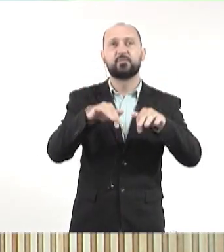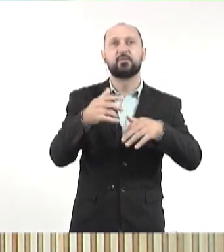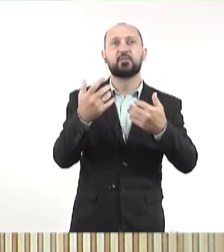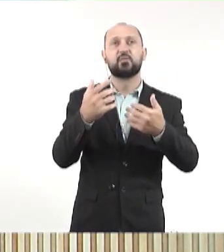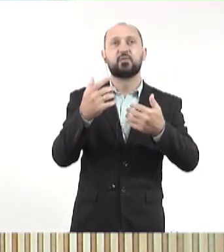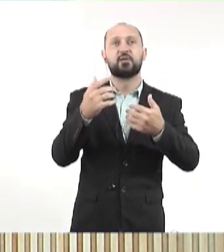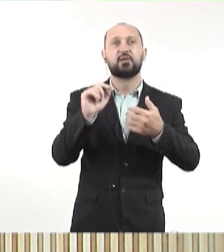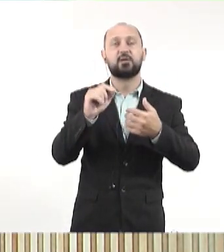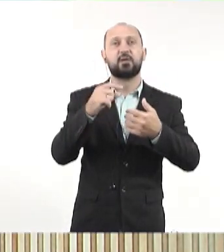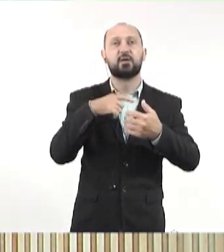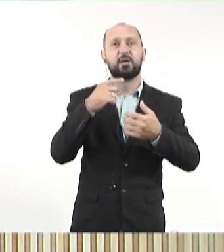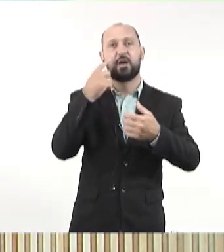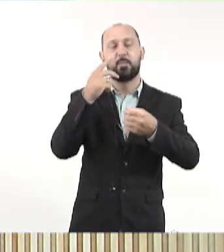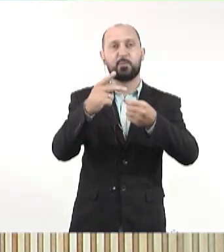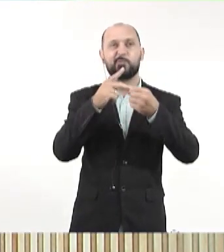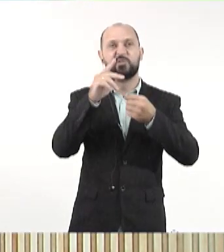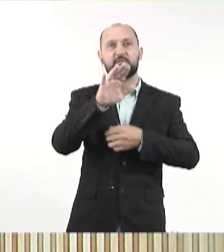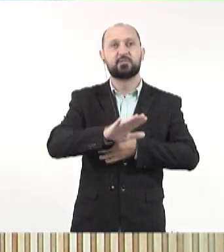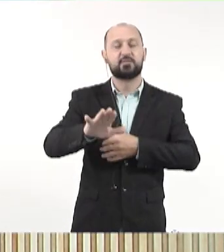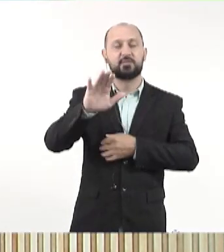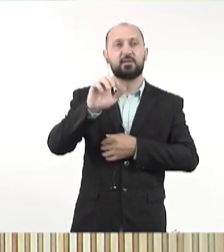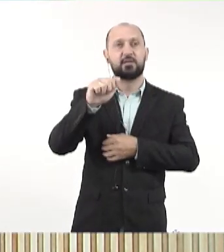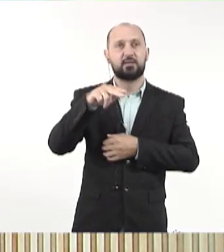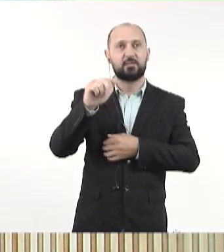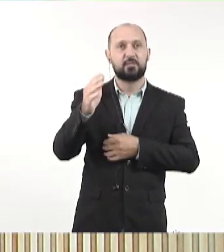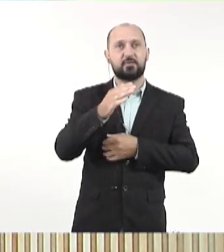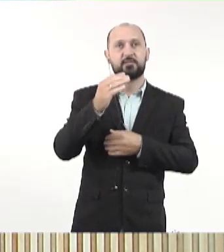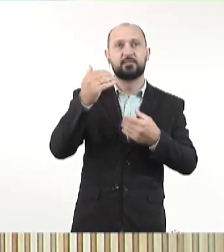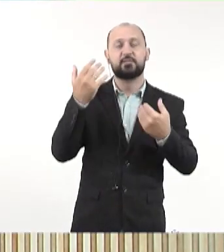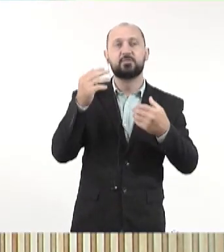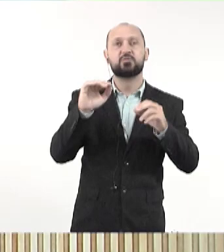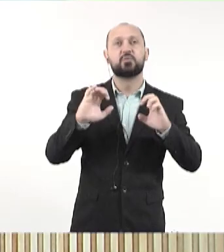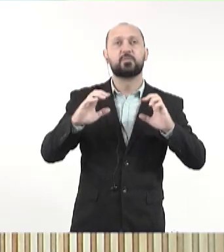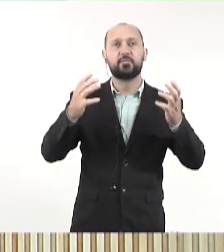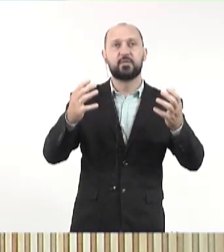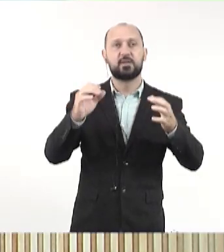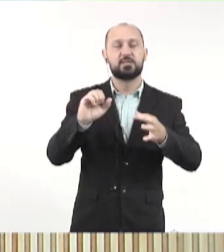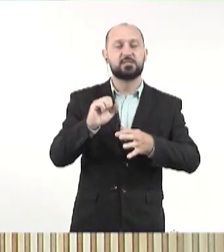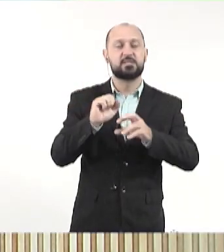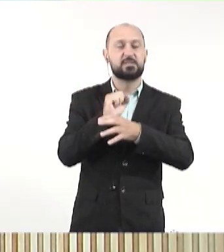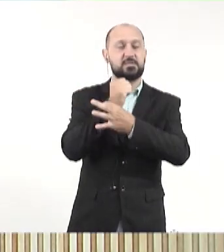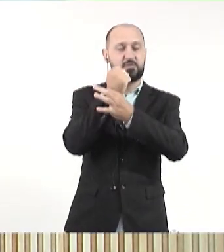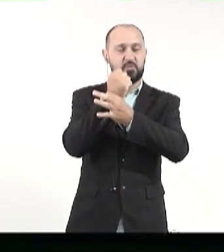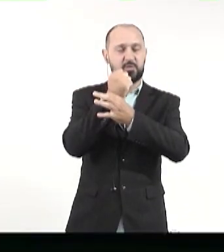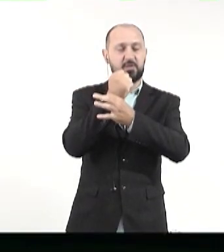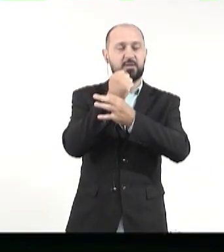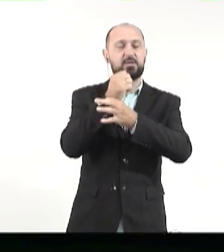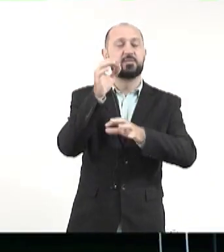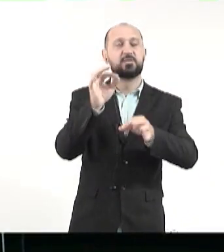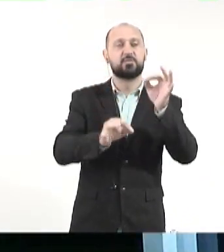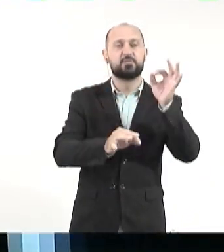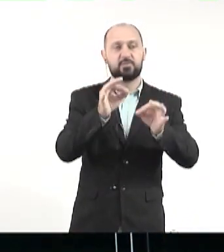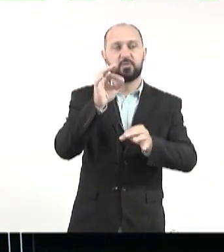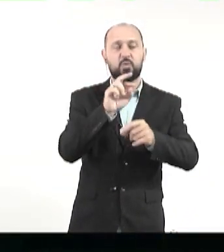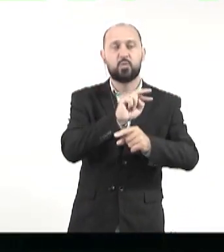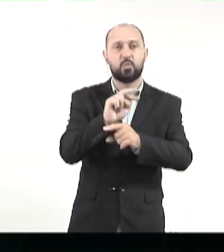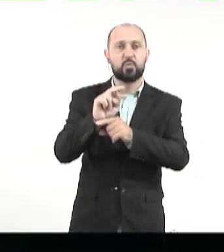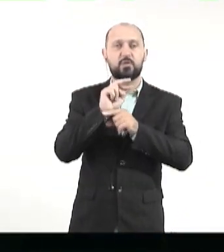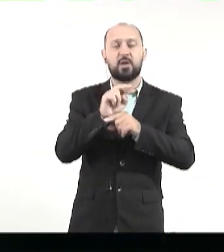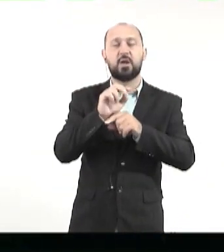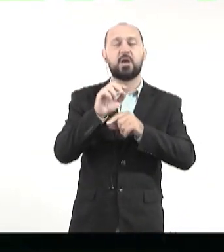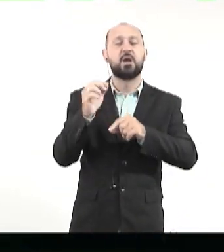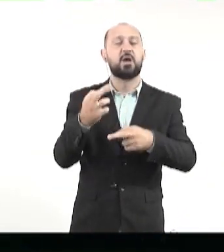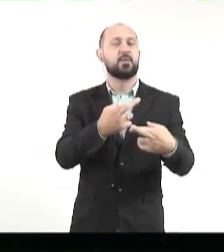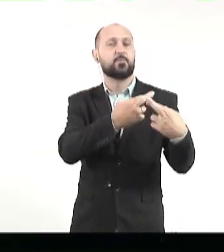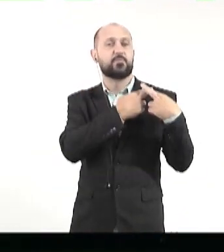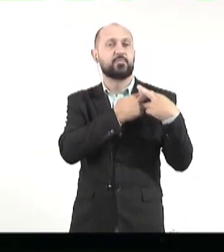Alemes com a Procuradora-Geral do Estado, Ana Carolina Ali Garcia, sobre o evento Segurança Jurídica e Controle da Legalidade à Função